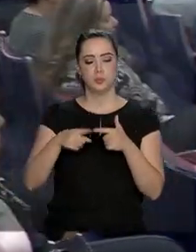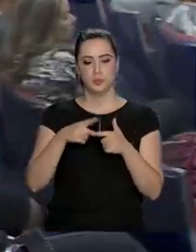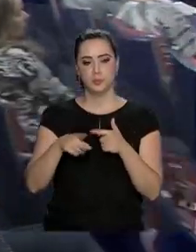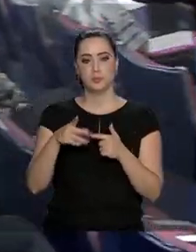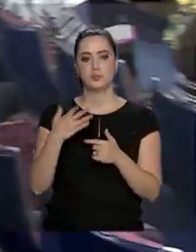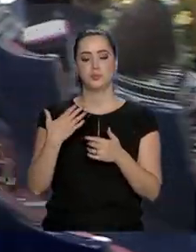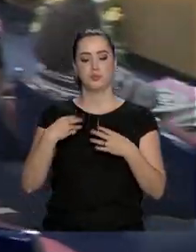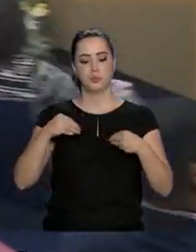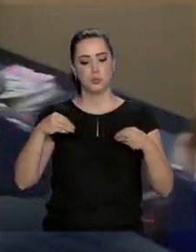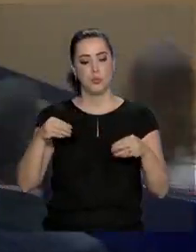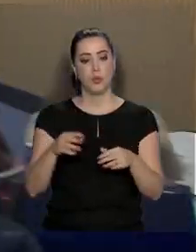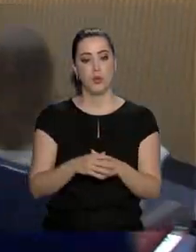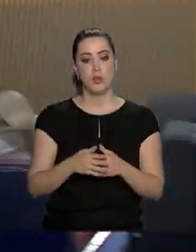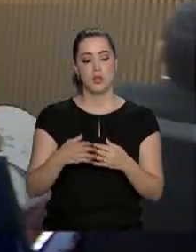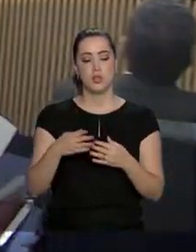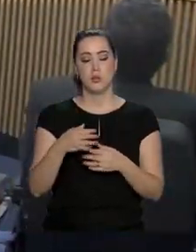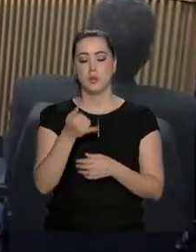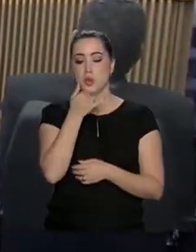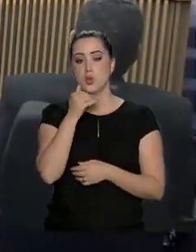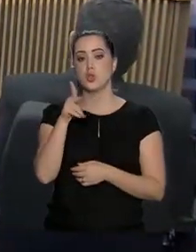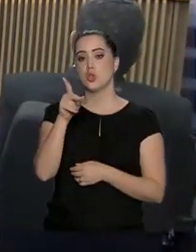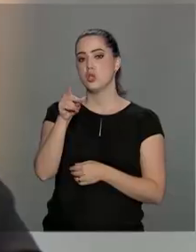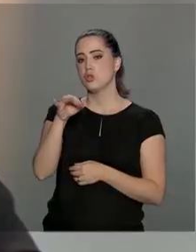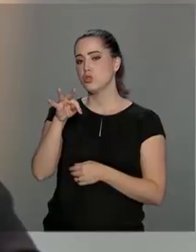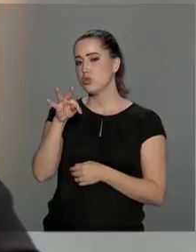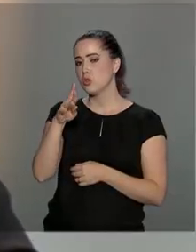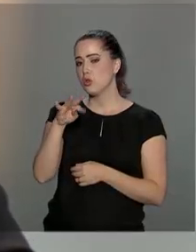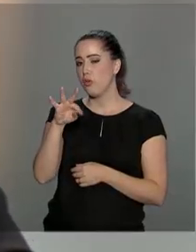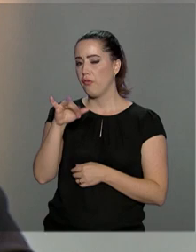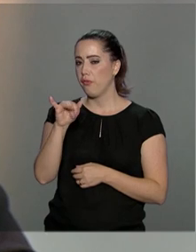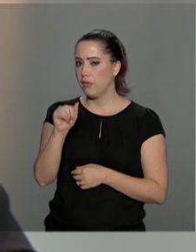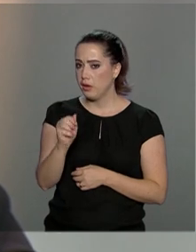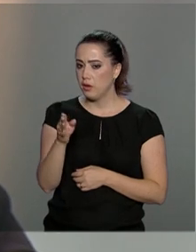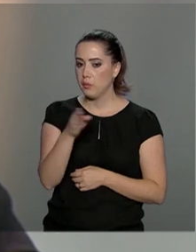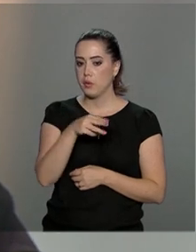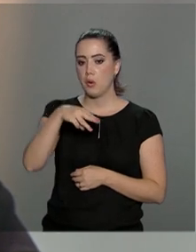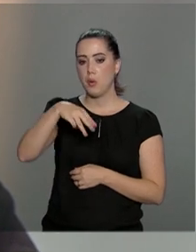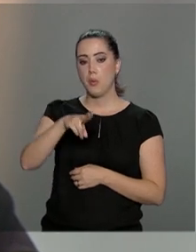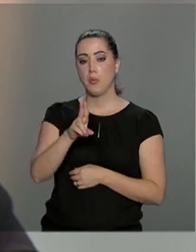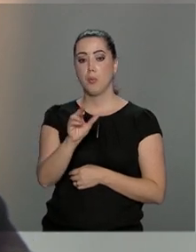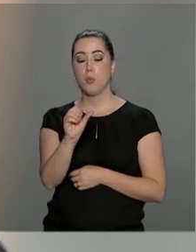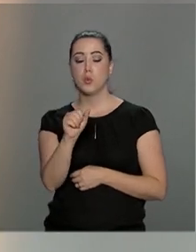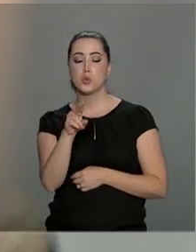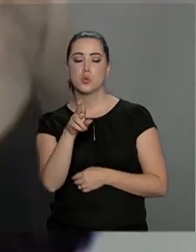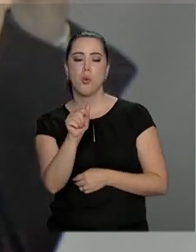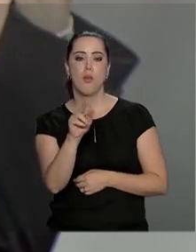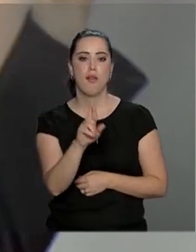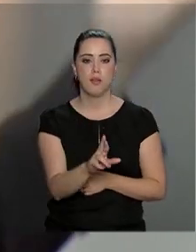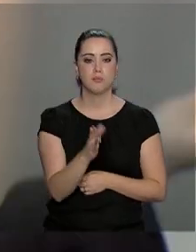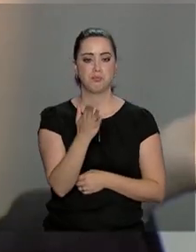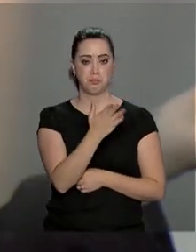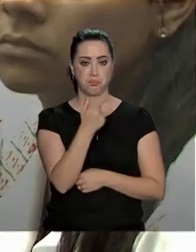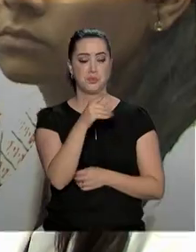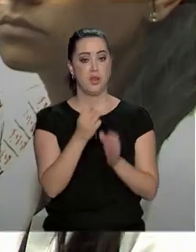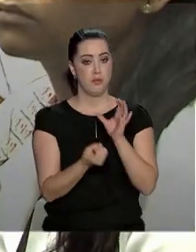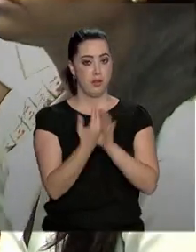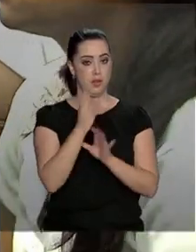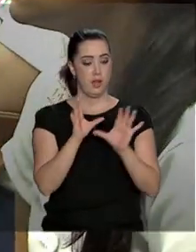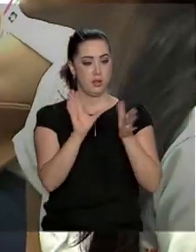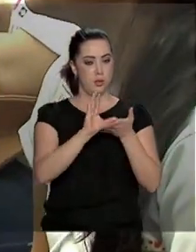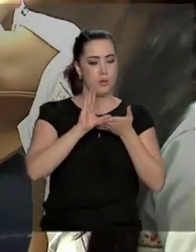propostas para melhorar a qualidade de vida dos pacientes e foi anunciada a criação da Coordenação Nacional dos Raros,